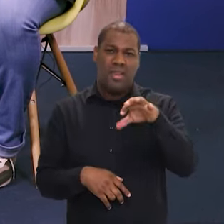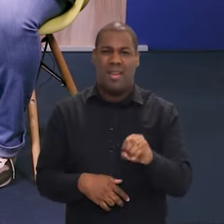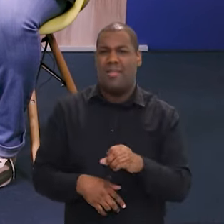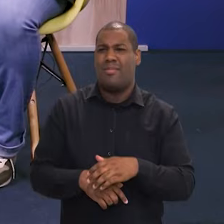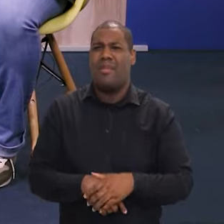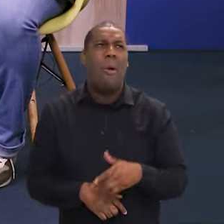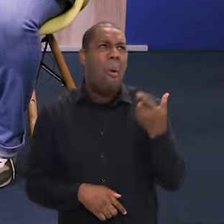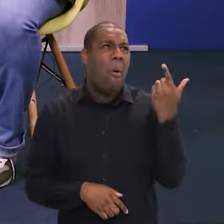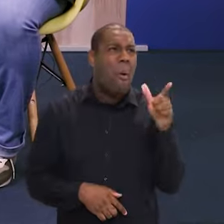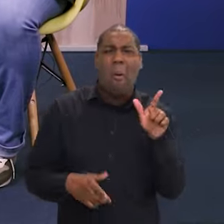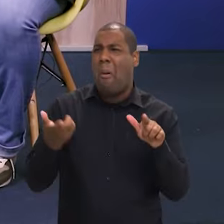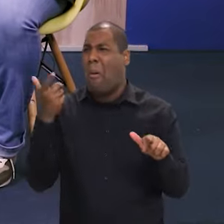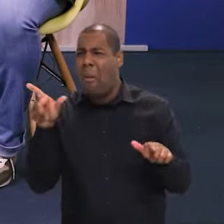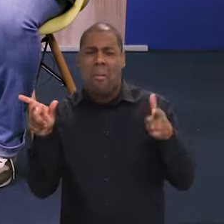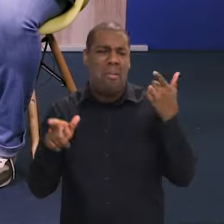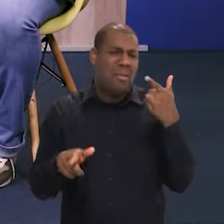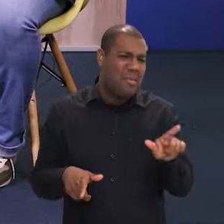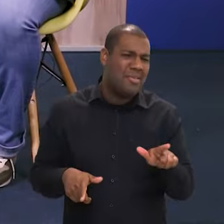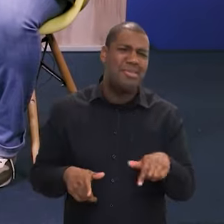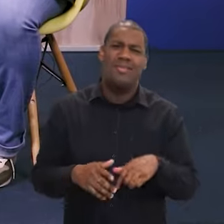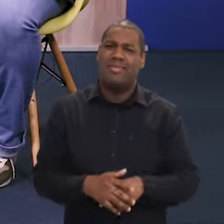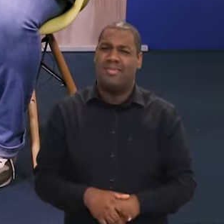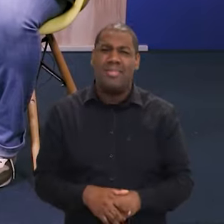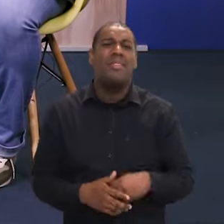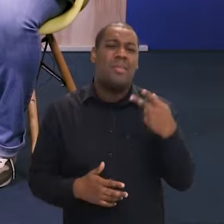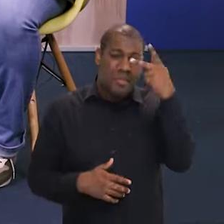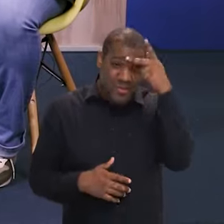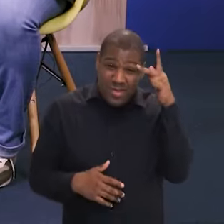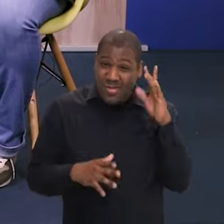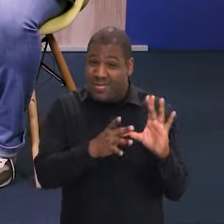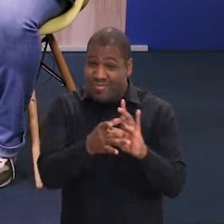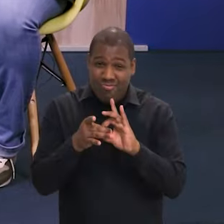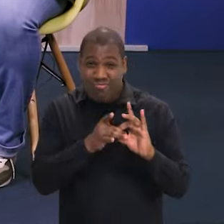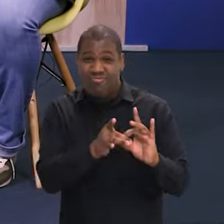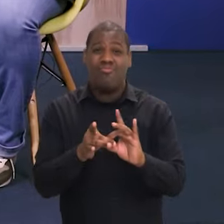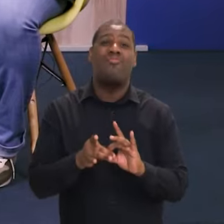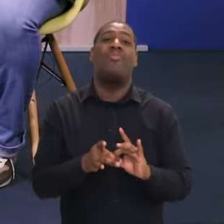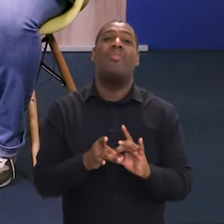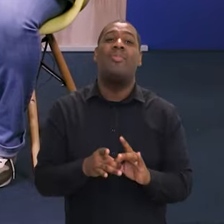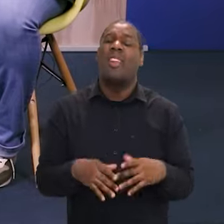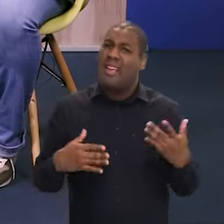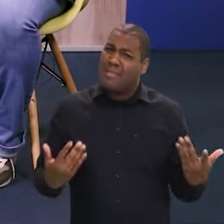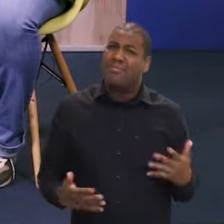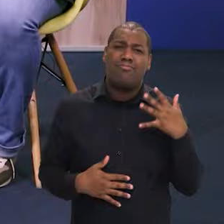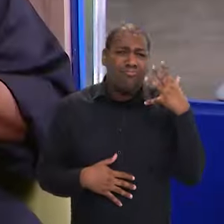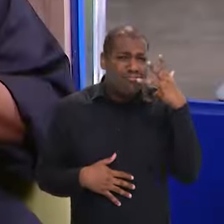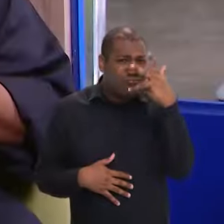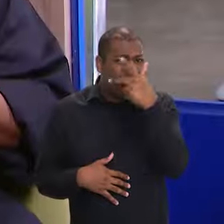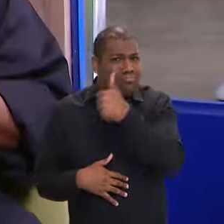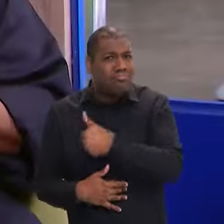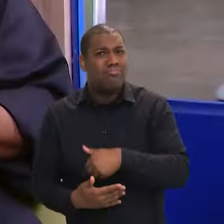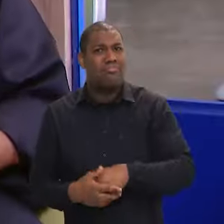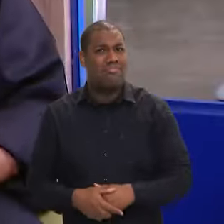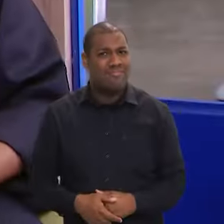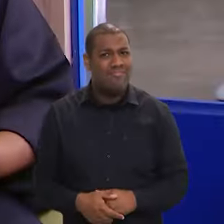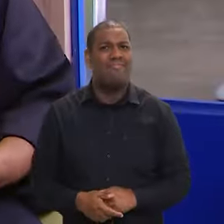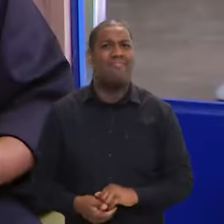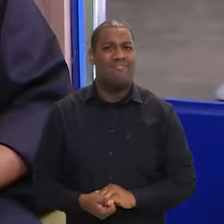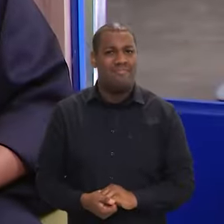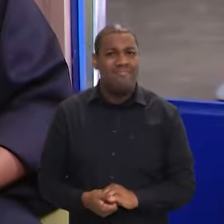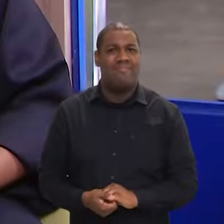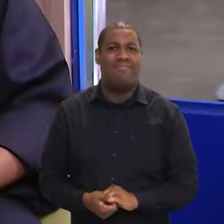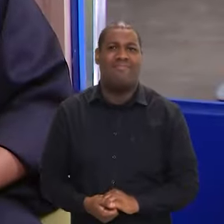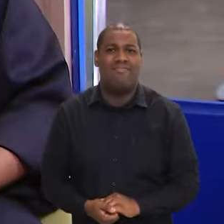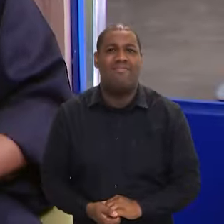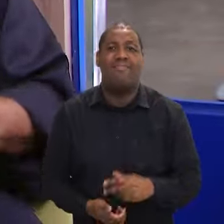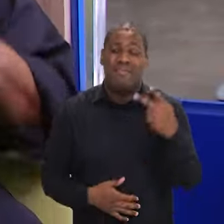que mais? Pois outros órgãos, então aí, está todo mundo junto fazendo isso, menina, e é um envolvimento tão lindo, sabe, de você